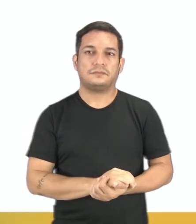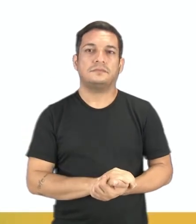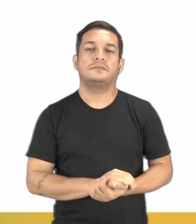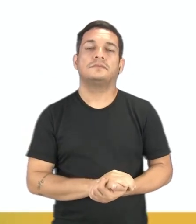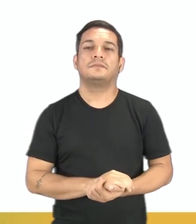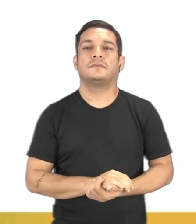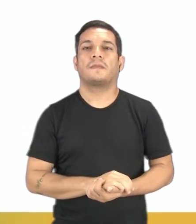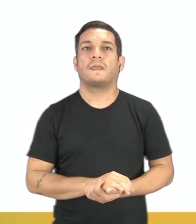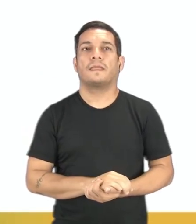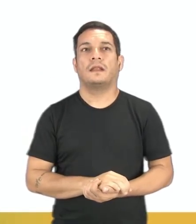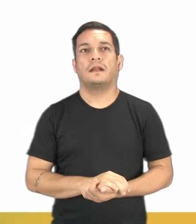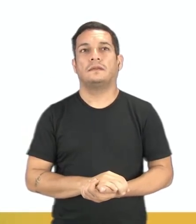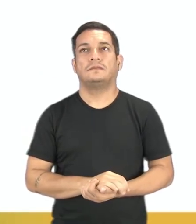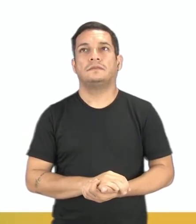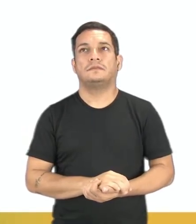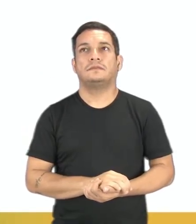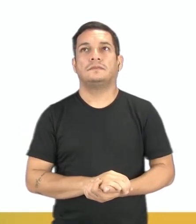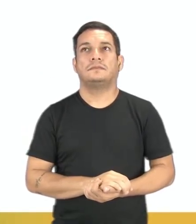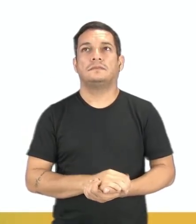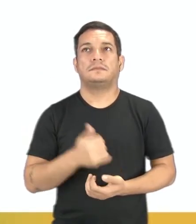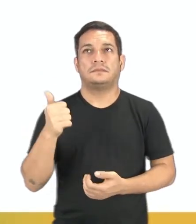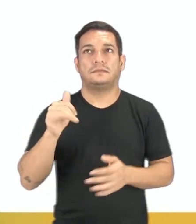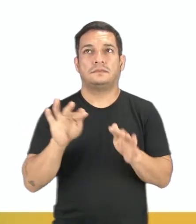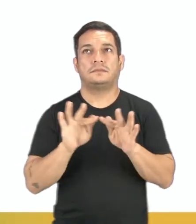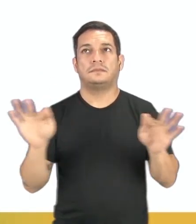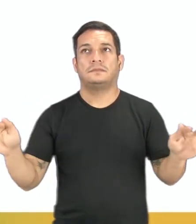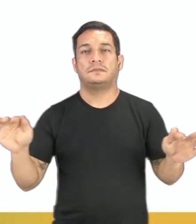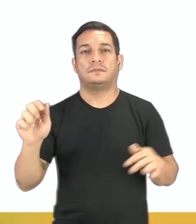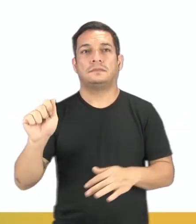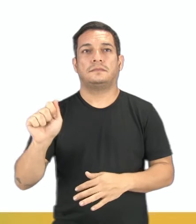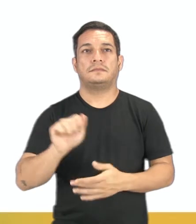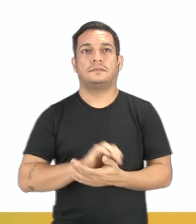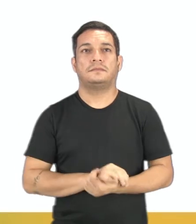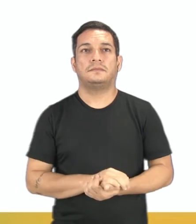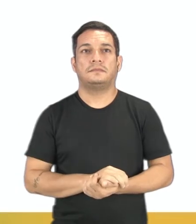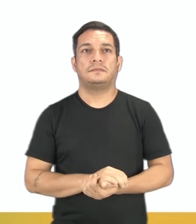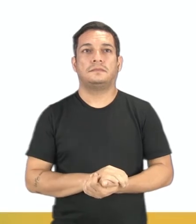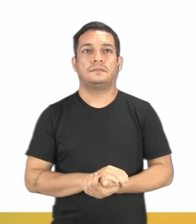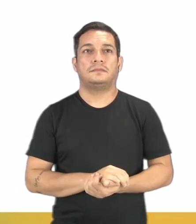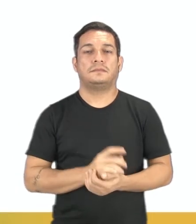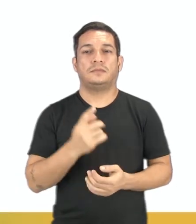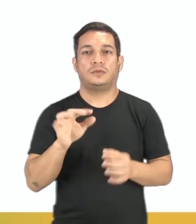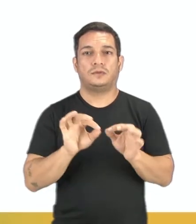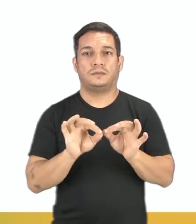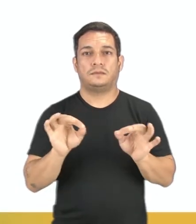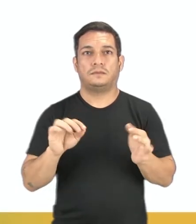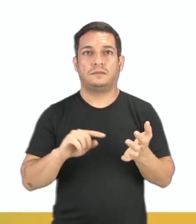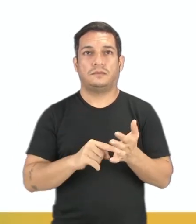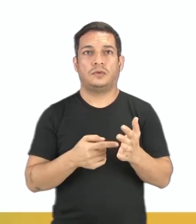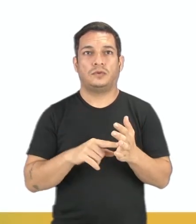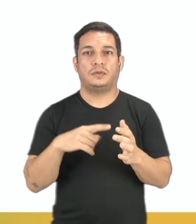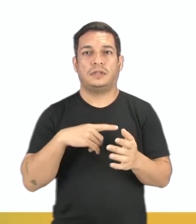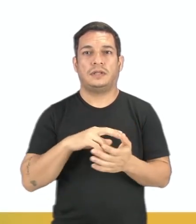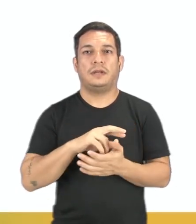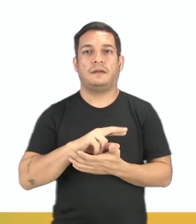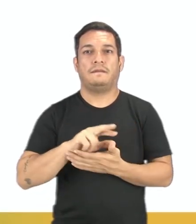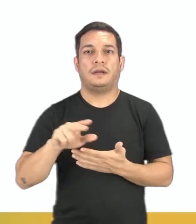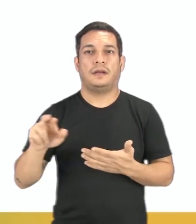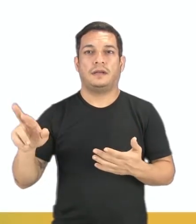E aí nós temos a primeira frase, letra A. Por um ponto passa infinitas